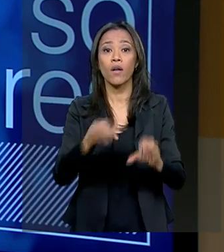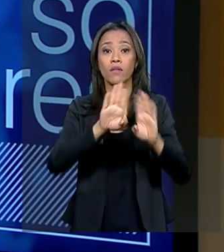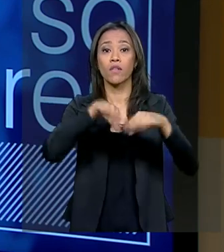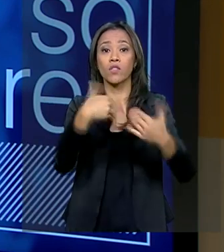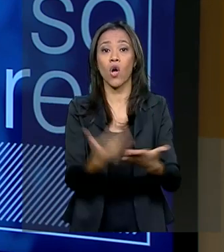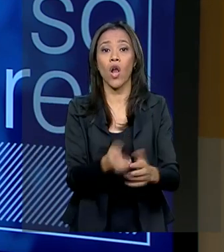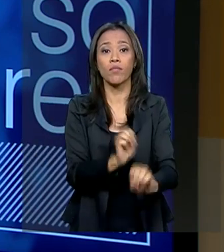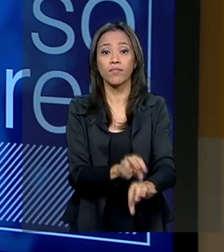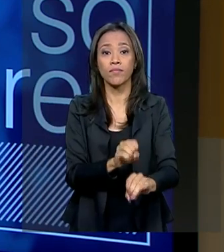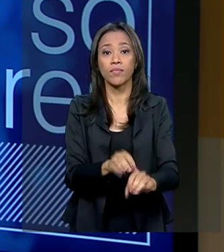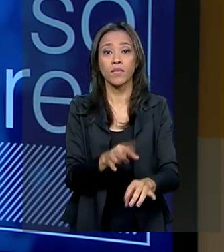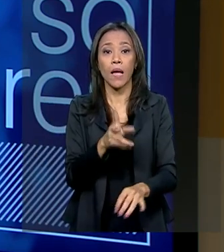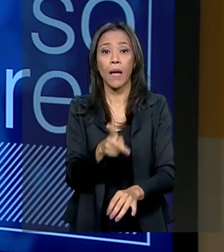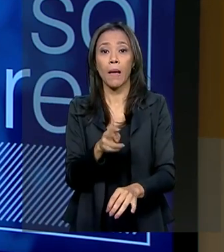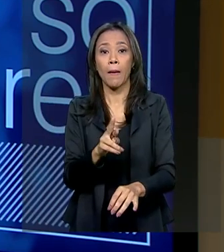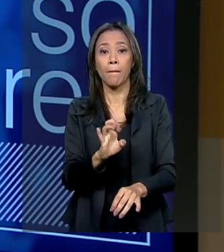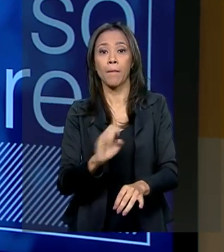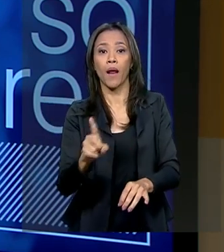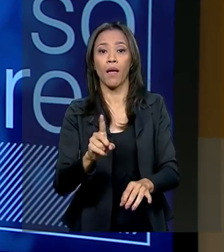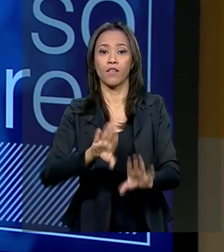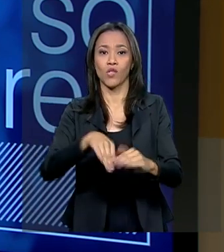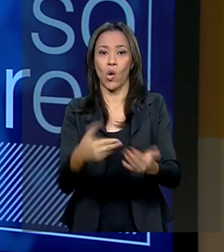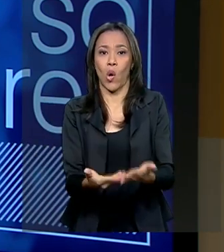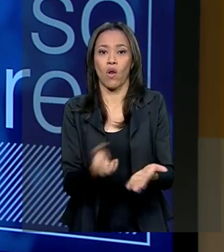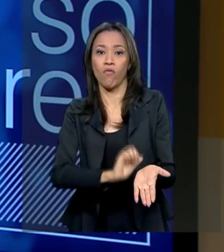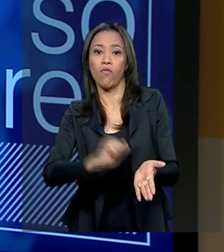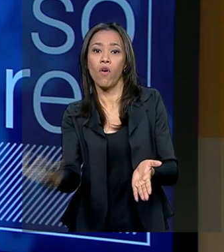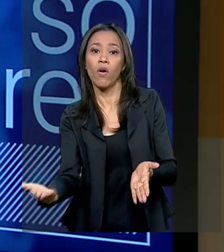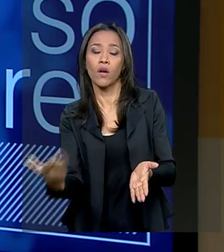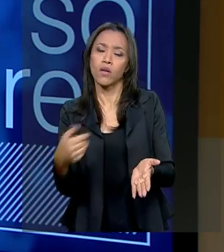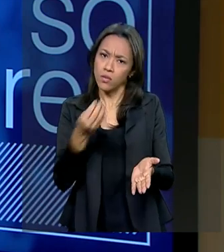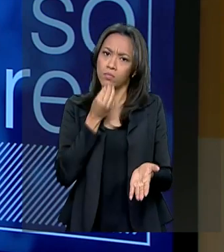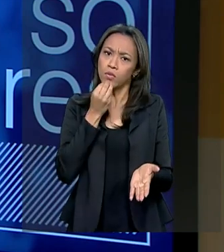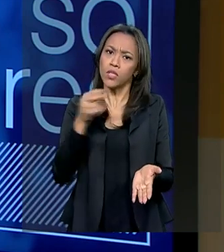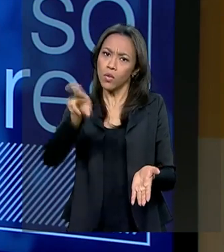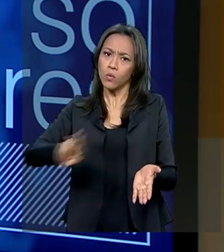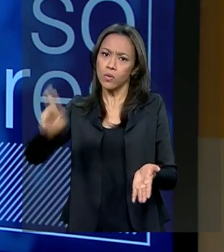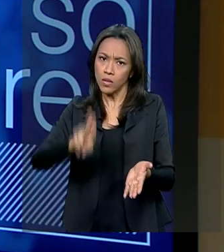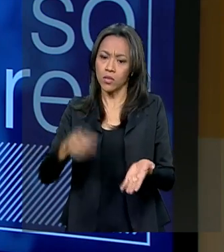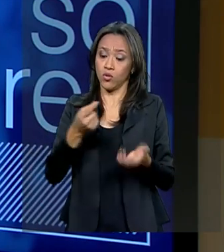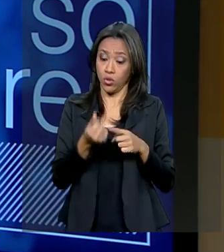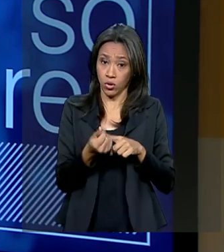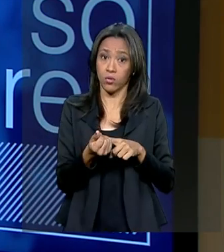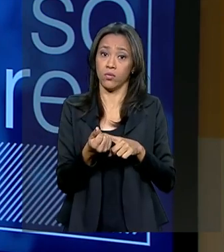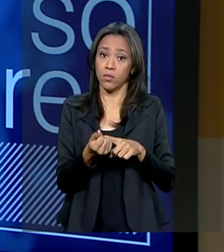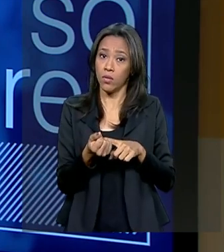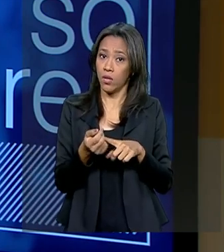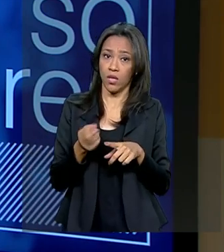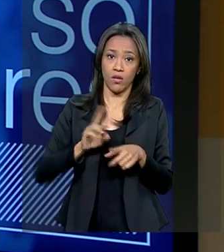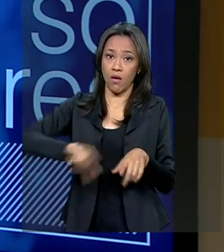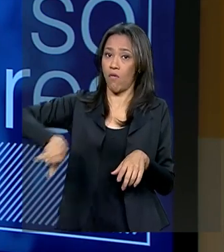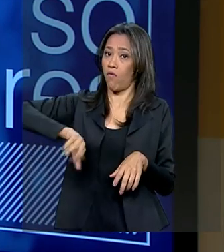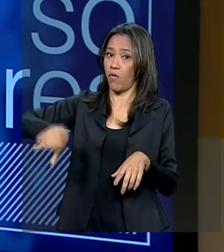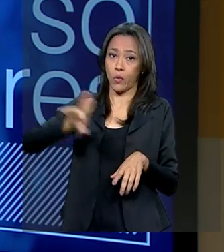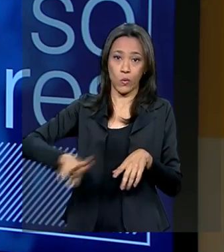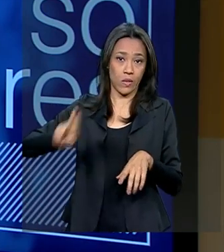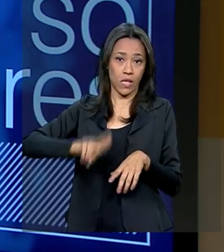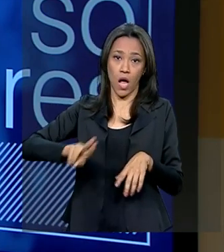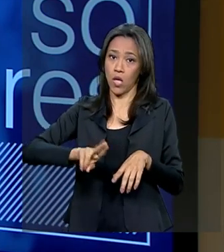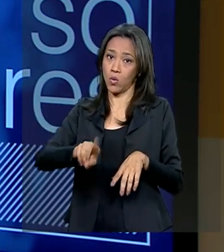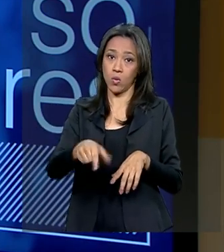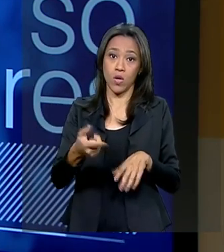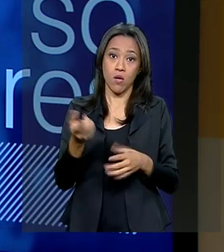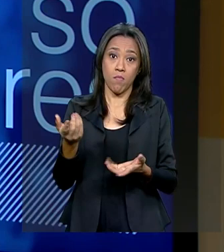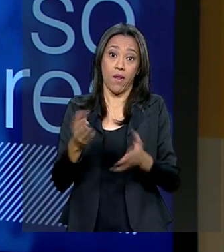-escola. A gente poderia ter utilizado melhor os recursos que são grandes e não foram utilizados para creche para a